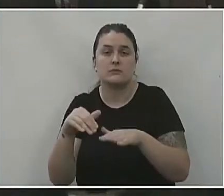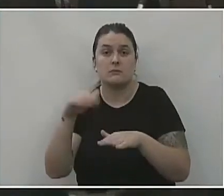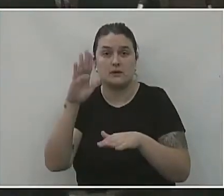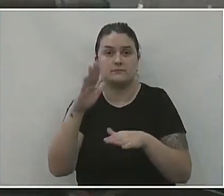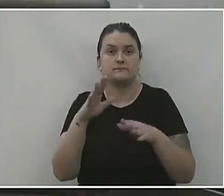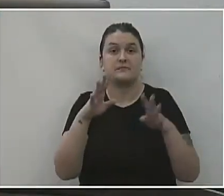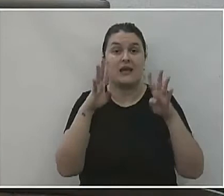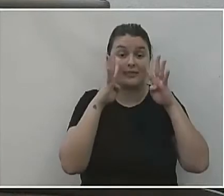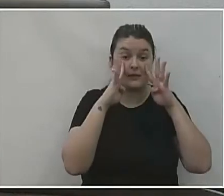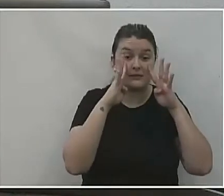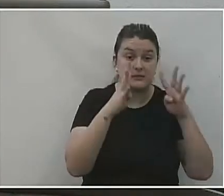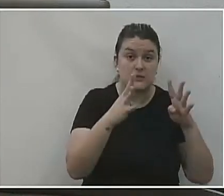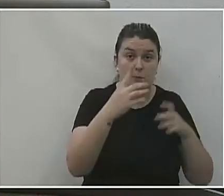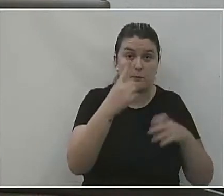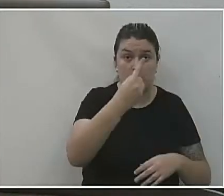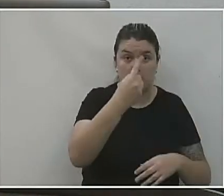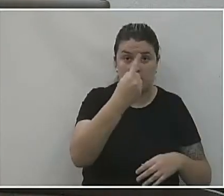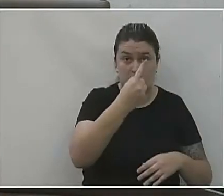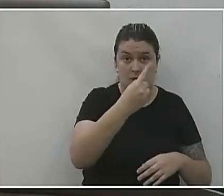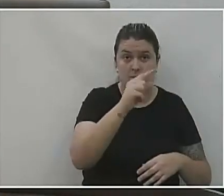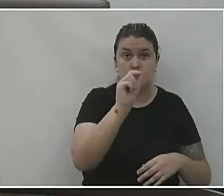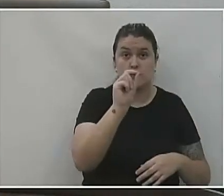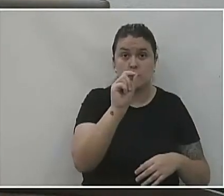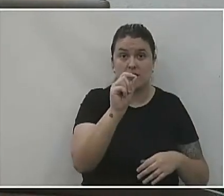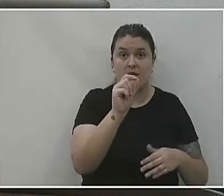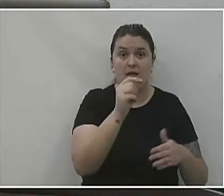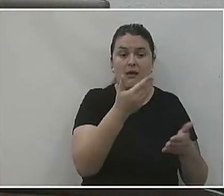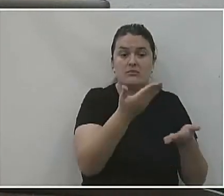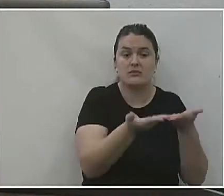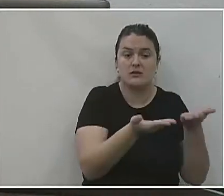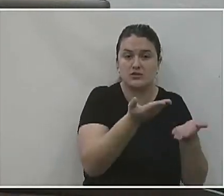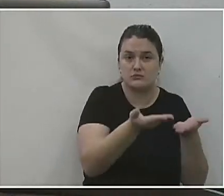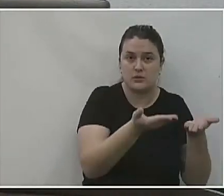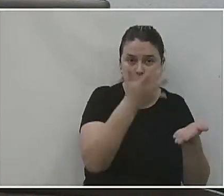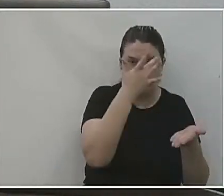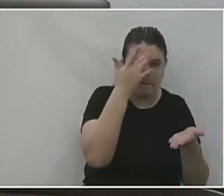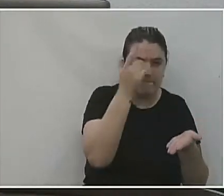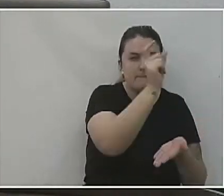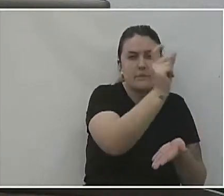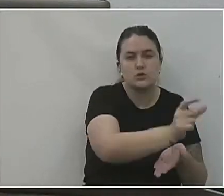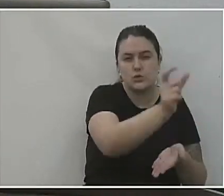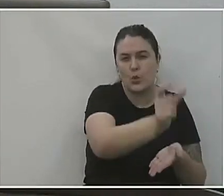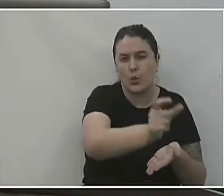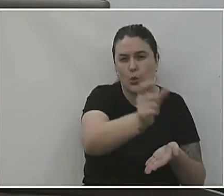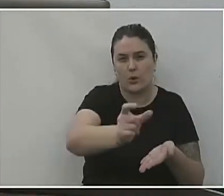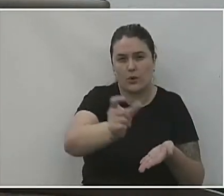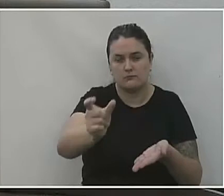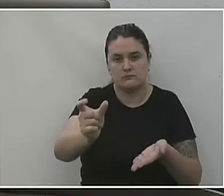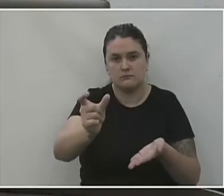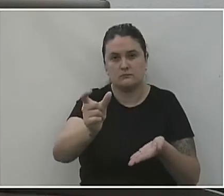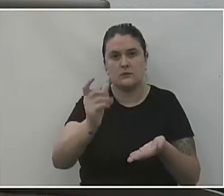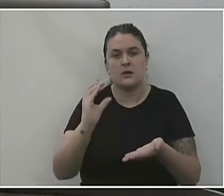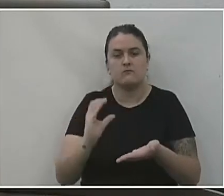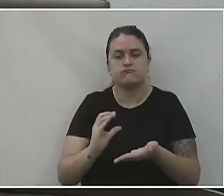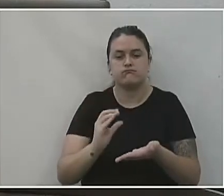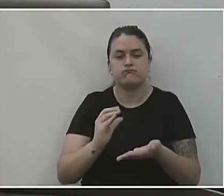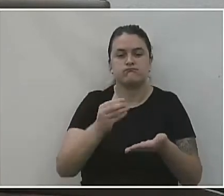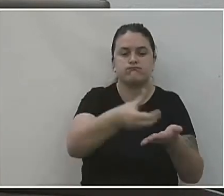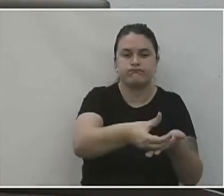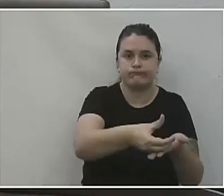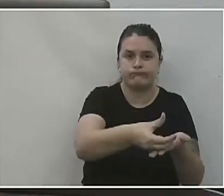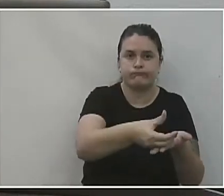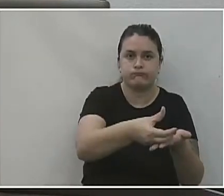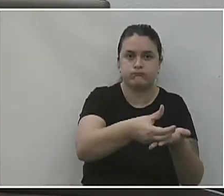Relação à atenção primária, é tudo que demanda para o atendimento dos nossos munícipes, né, então, é tudo que foi investido no nível